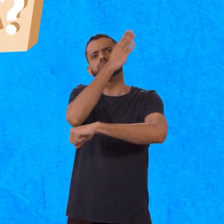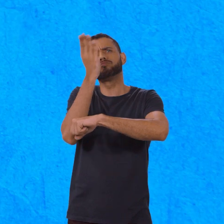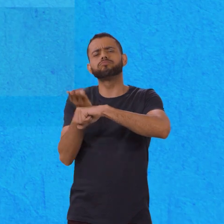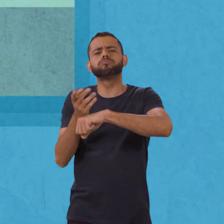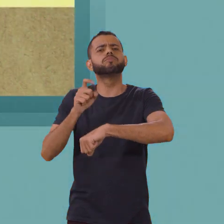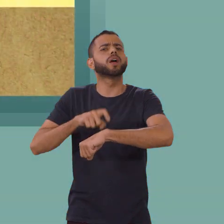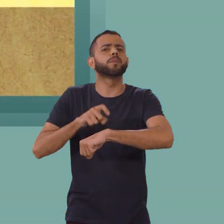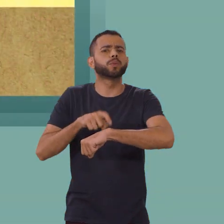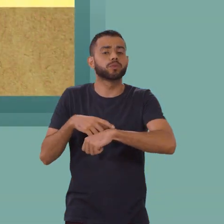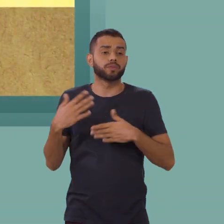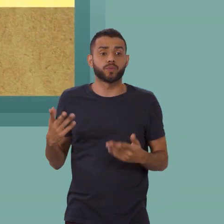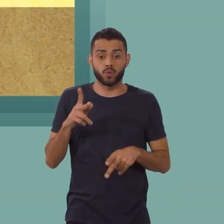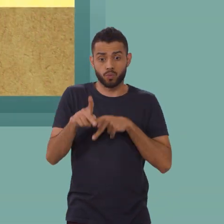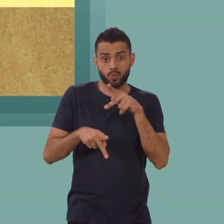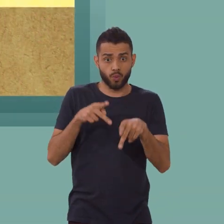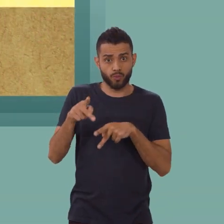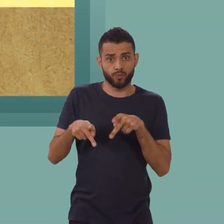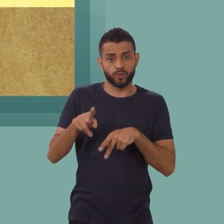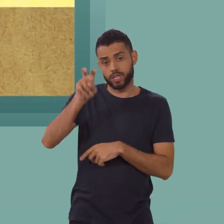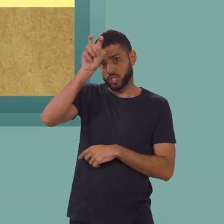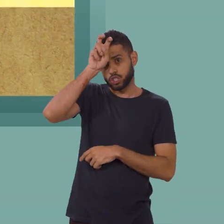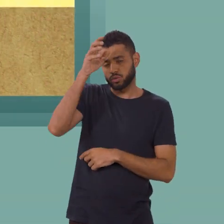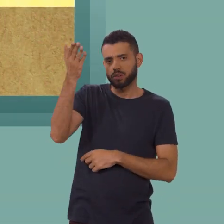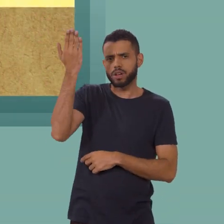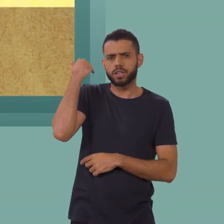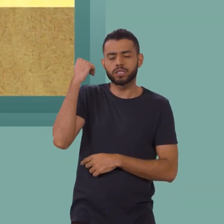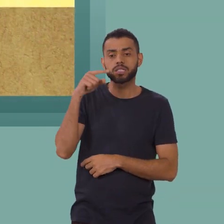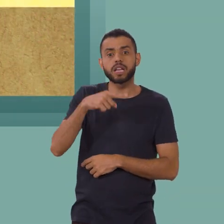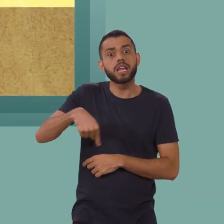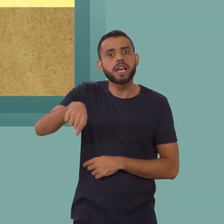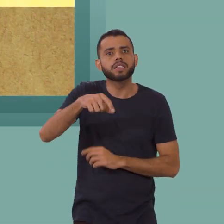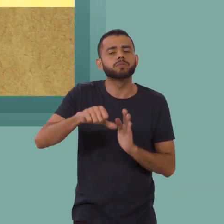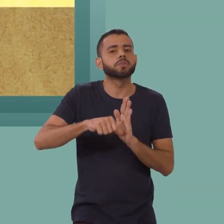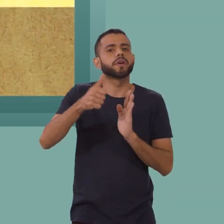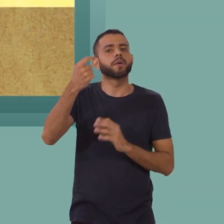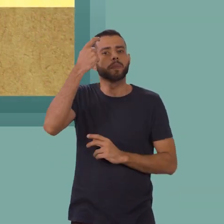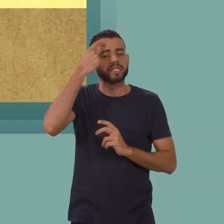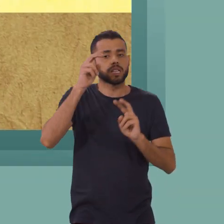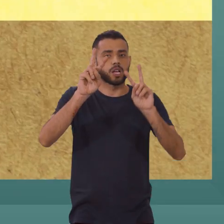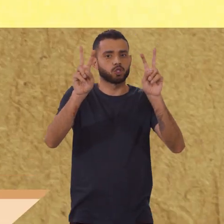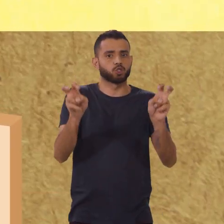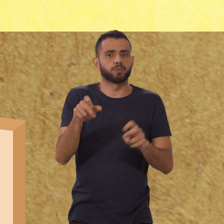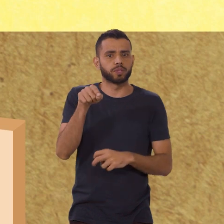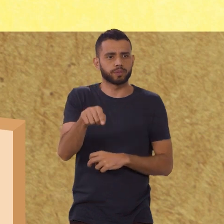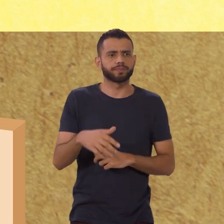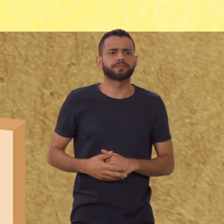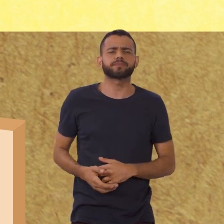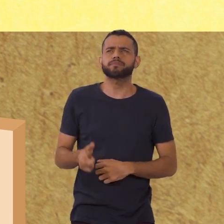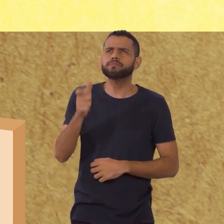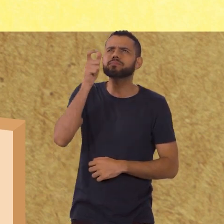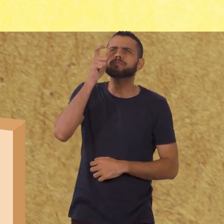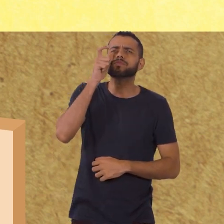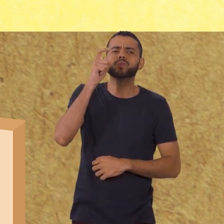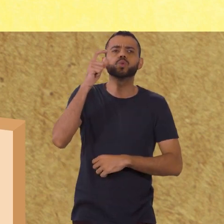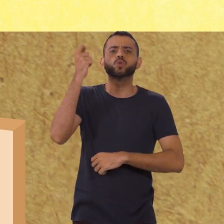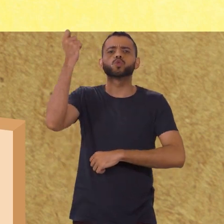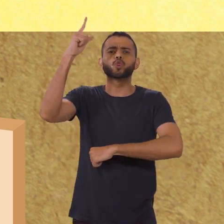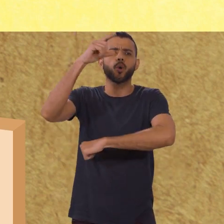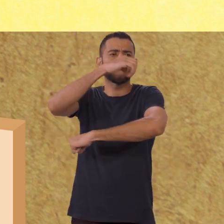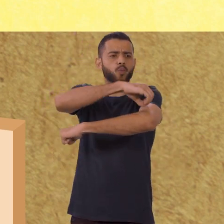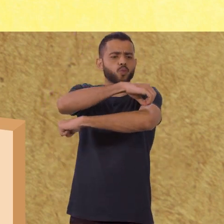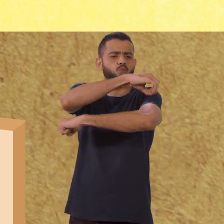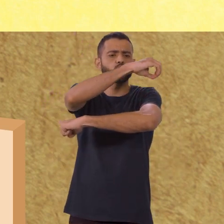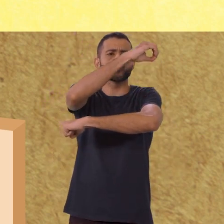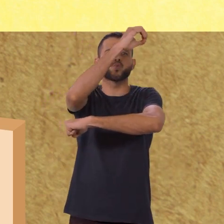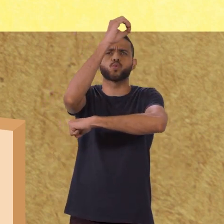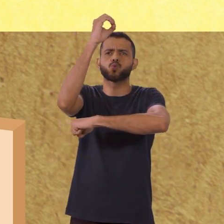Os povos do antigo Egito foram os primeiros a pensar sobre essa questão. Eles observaram o movimento do sol pelo céu